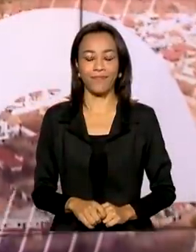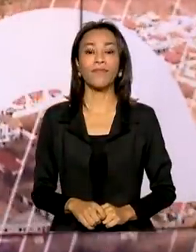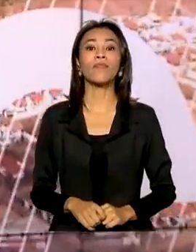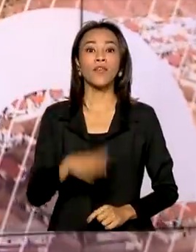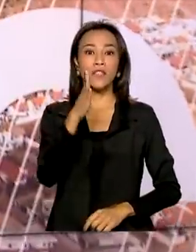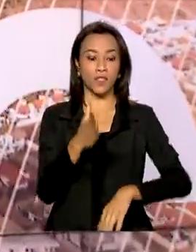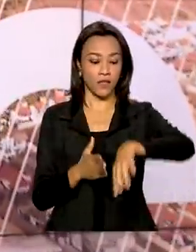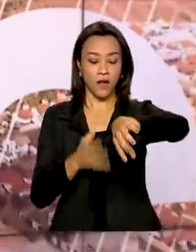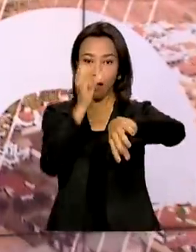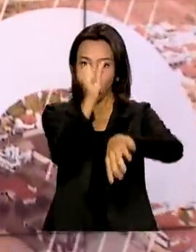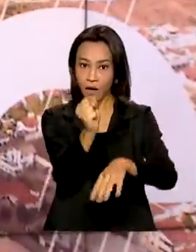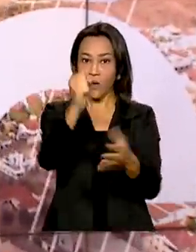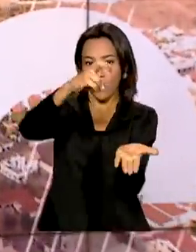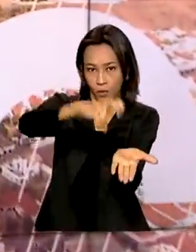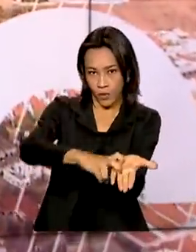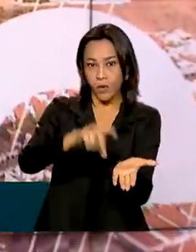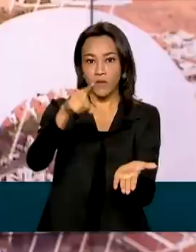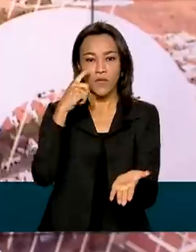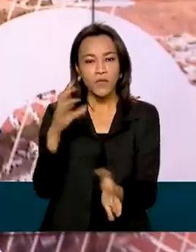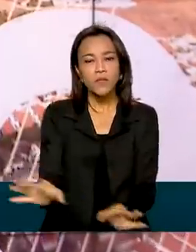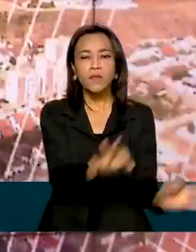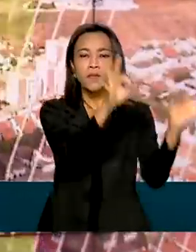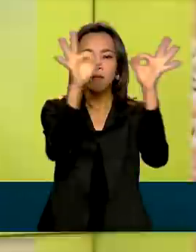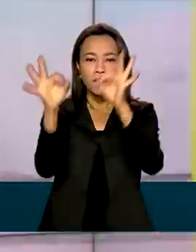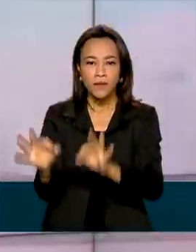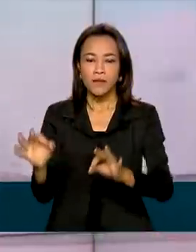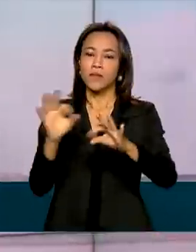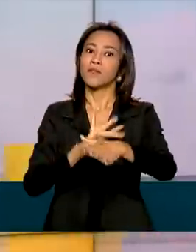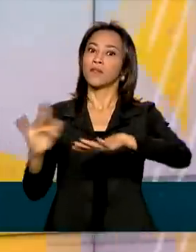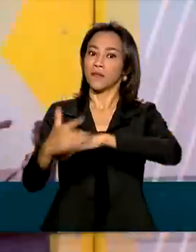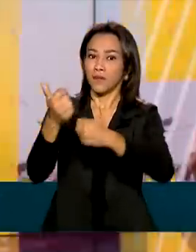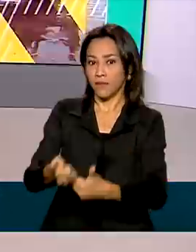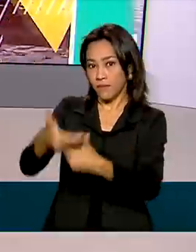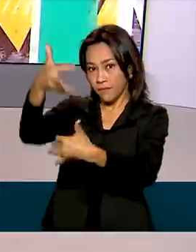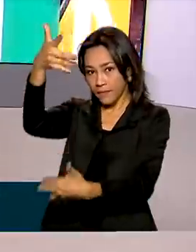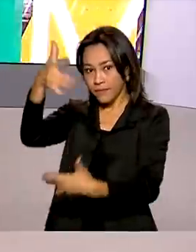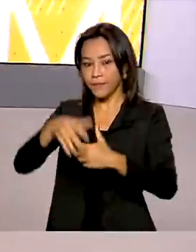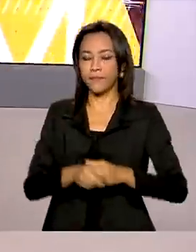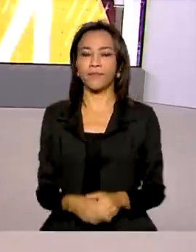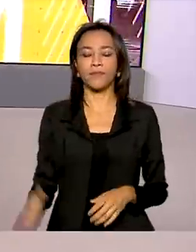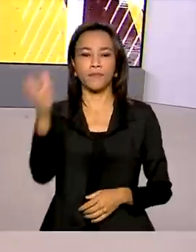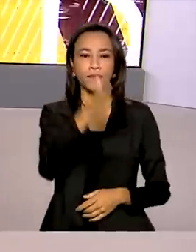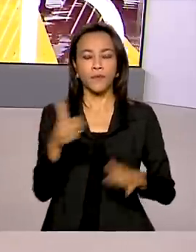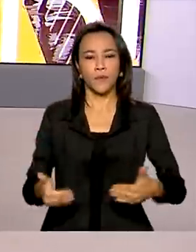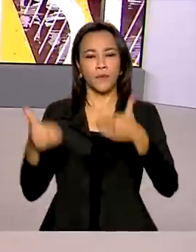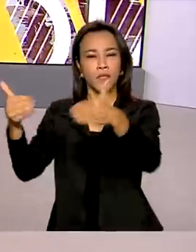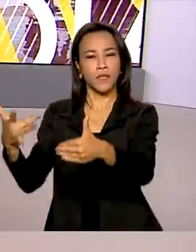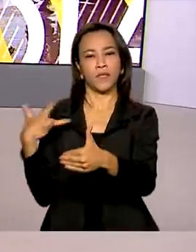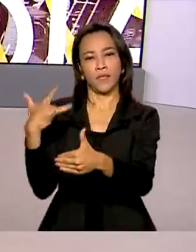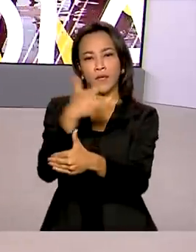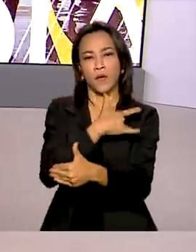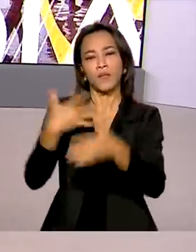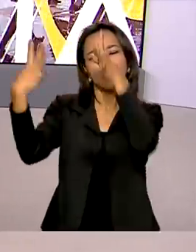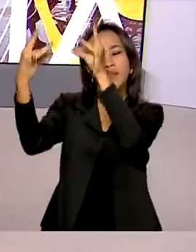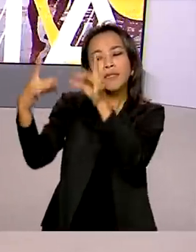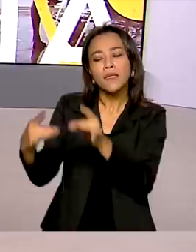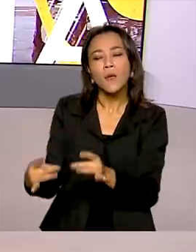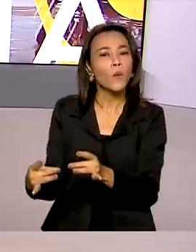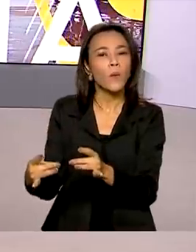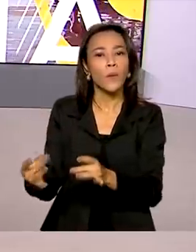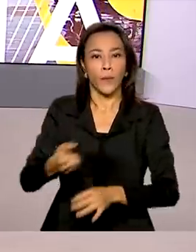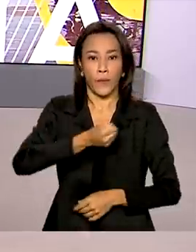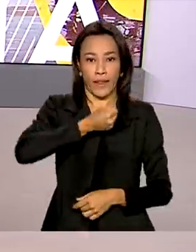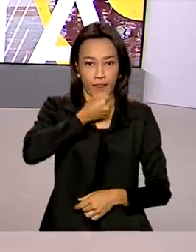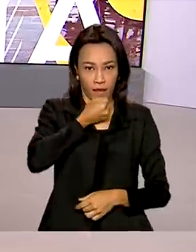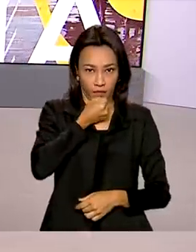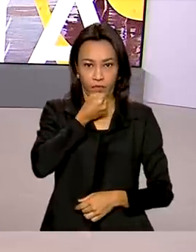Oito horas, você também nos acompanha pelas nossas redes sociais. O Ministério da Saúde detalhou, durante uma entrevista